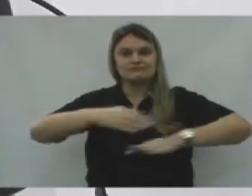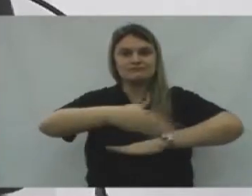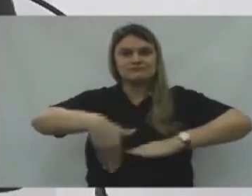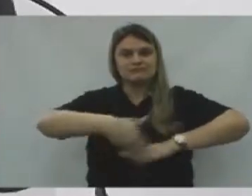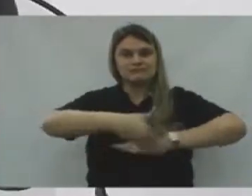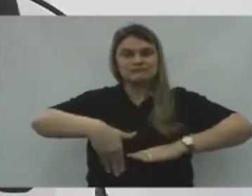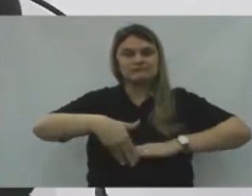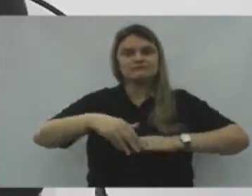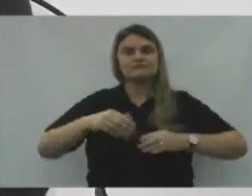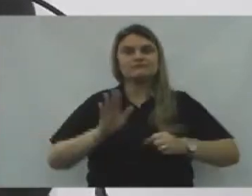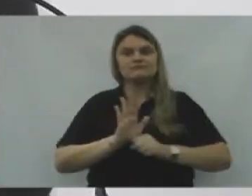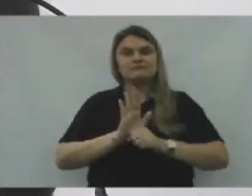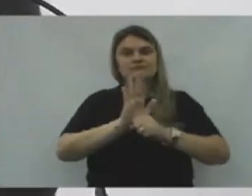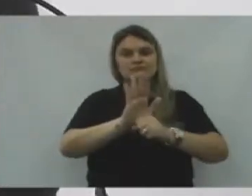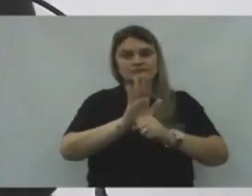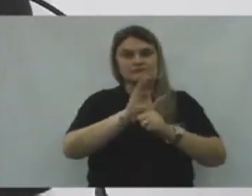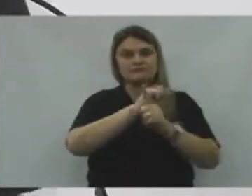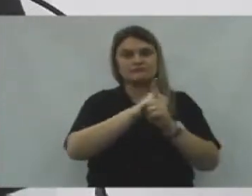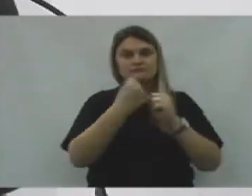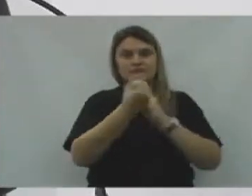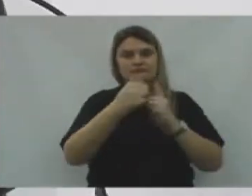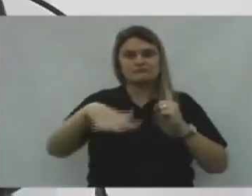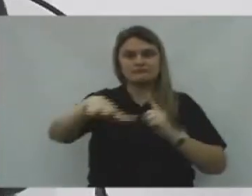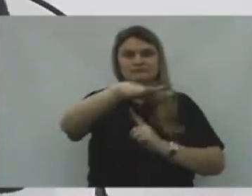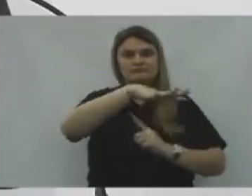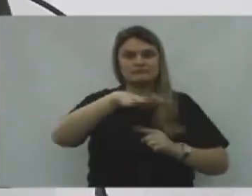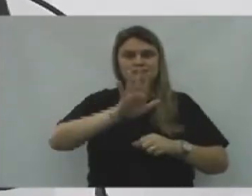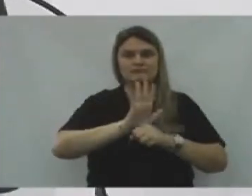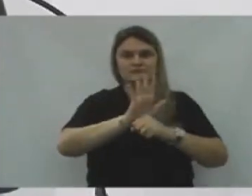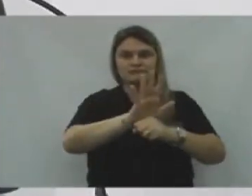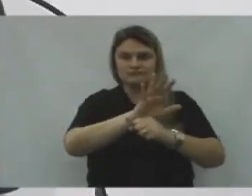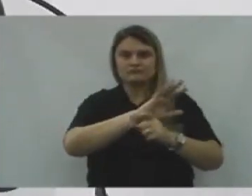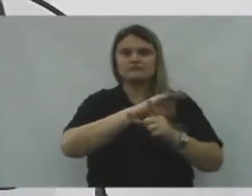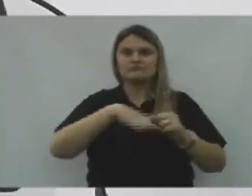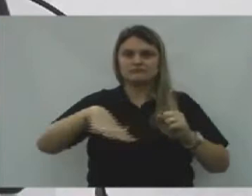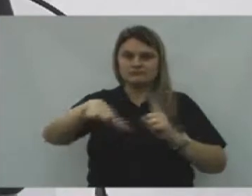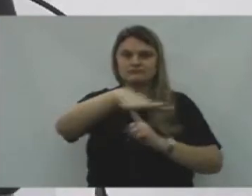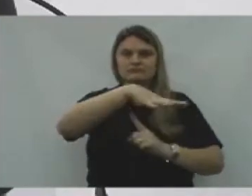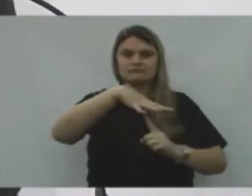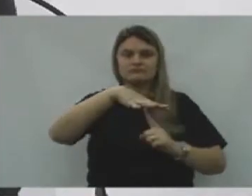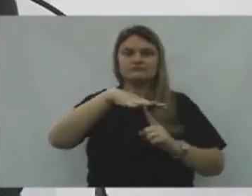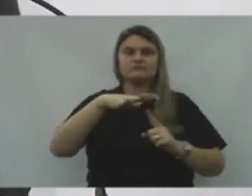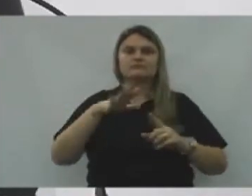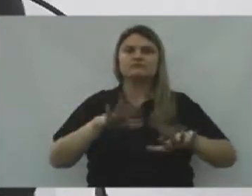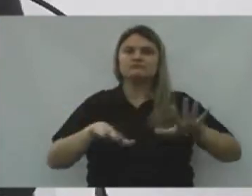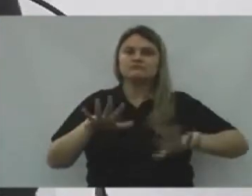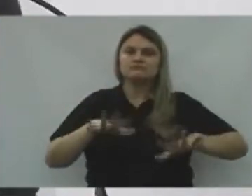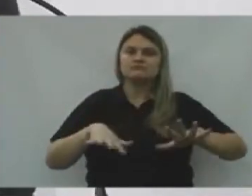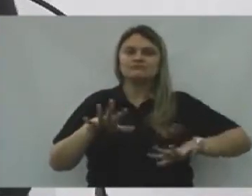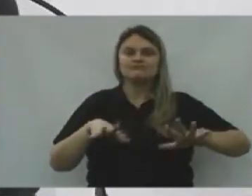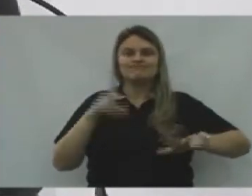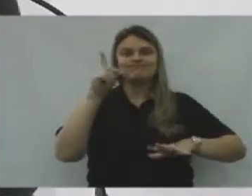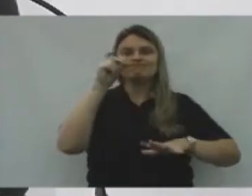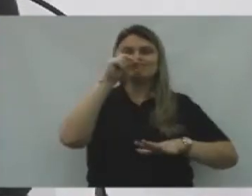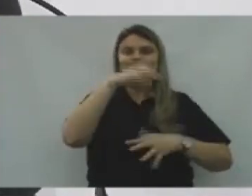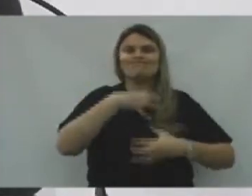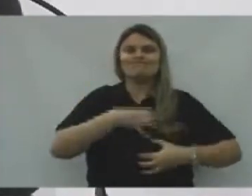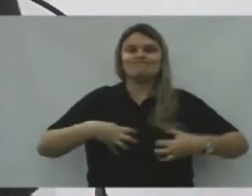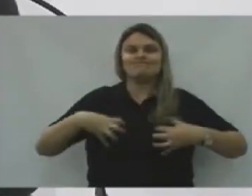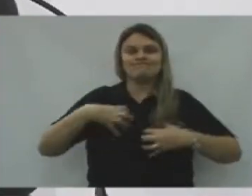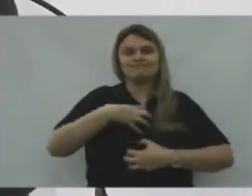De assistência social, parecer social. Muitas situações de